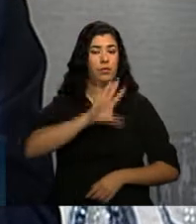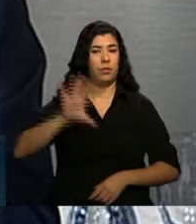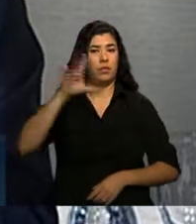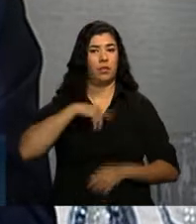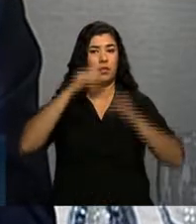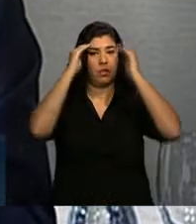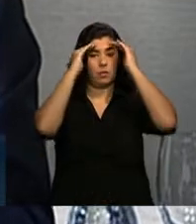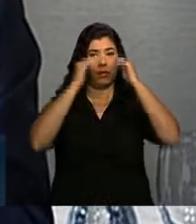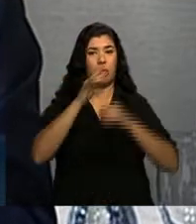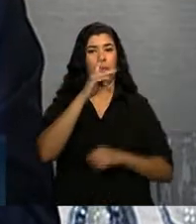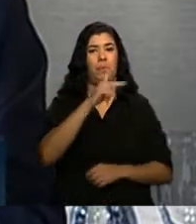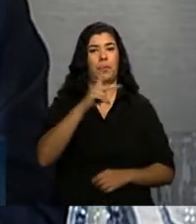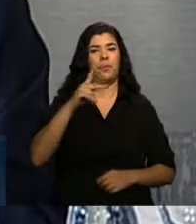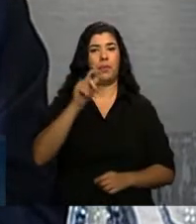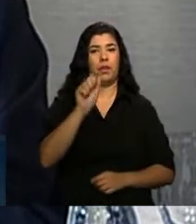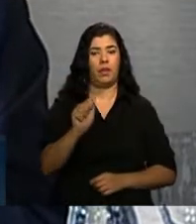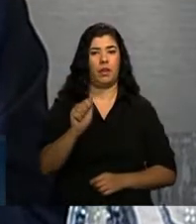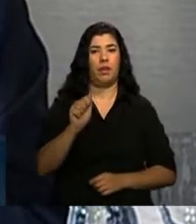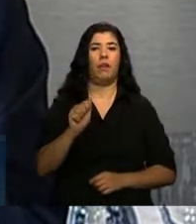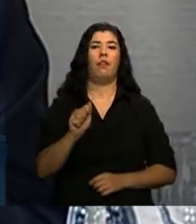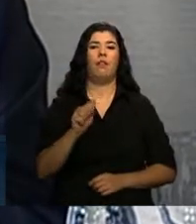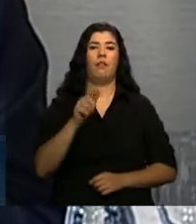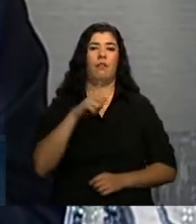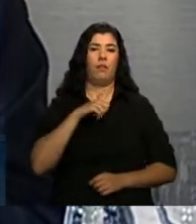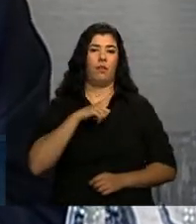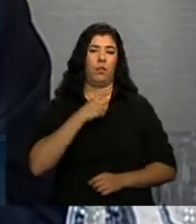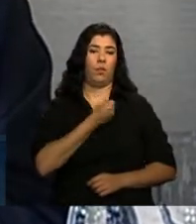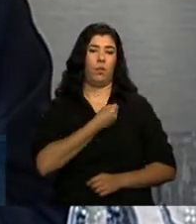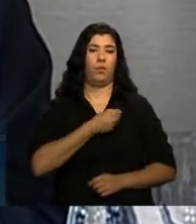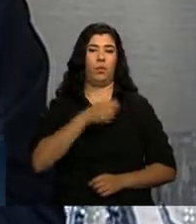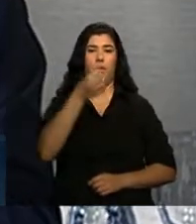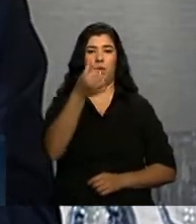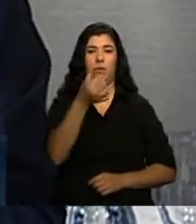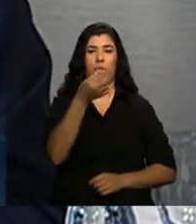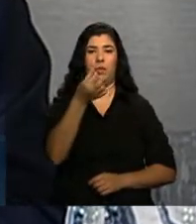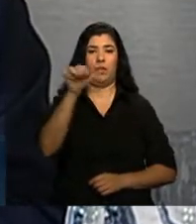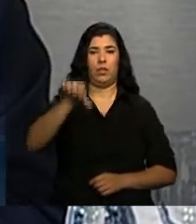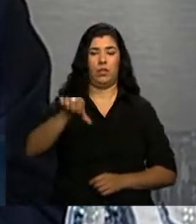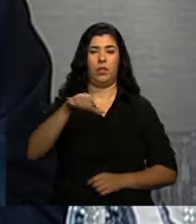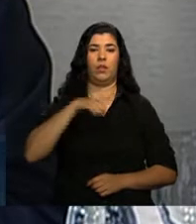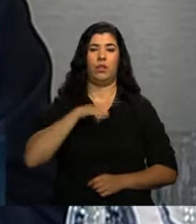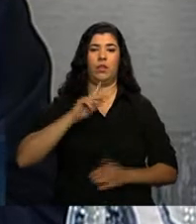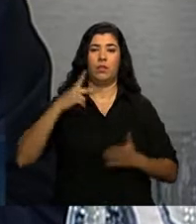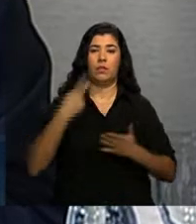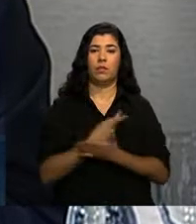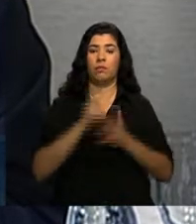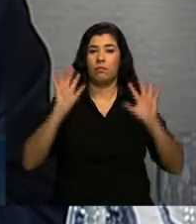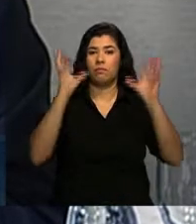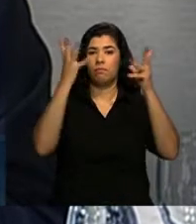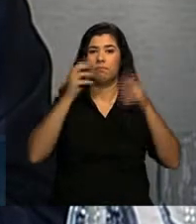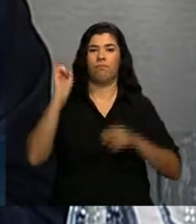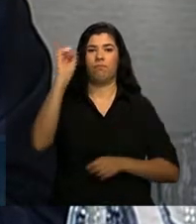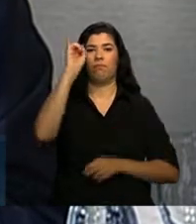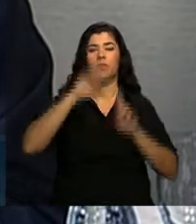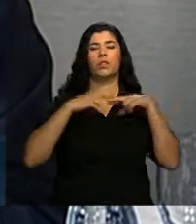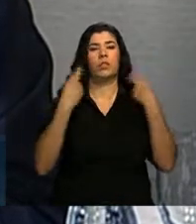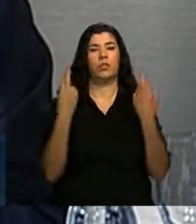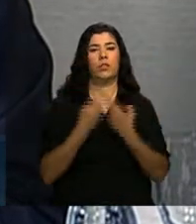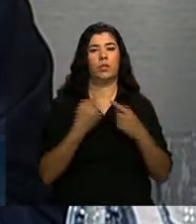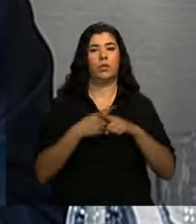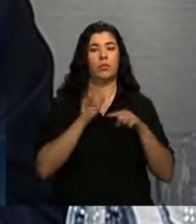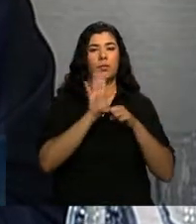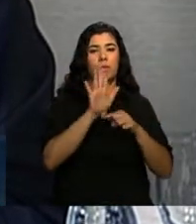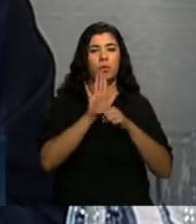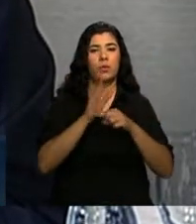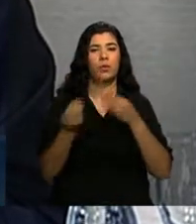respeito ao PPA 1619. E, nesse sentido, esse evento corrobora com o momento do Ministério da Saúde, que